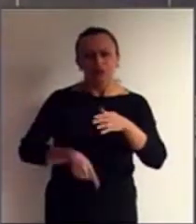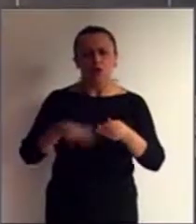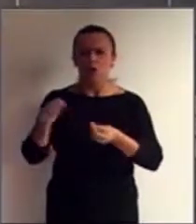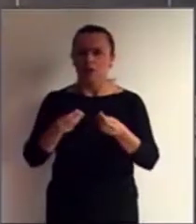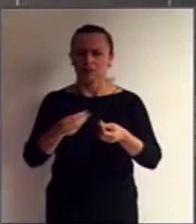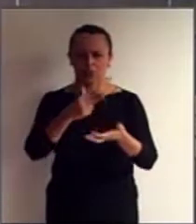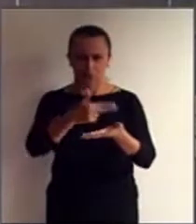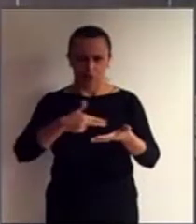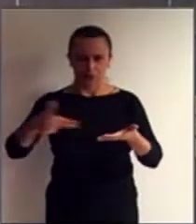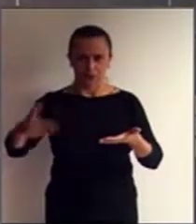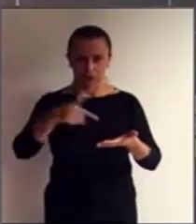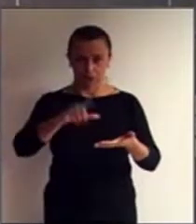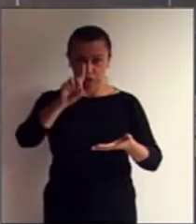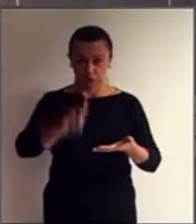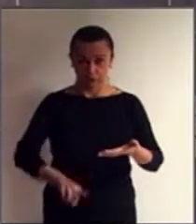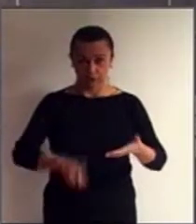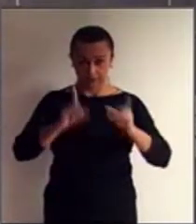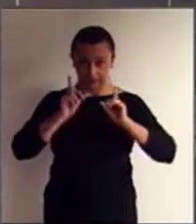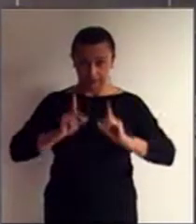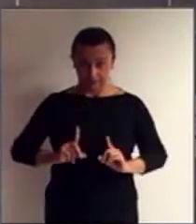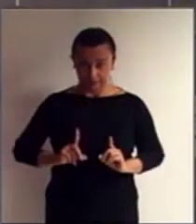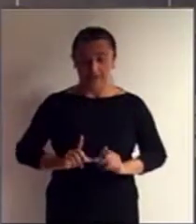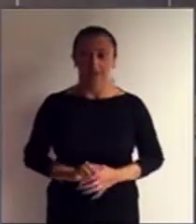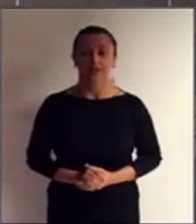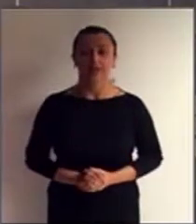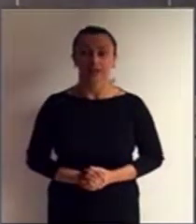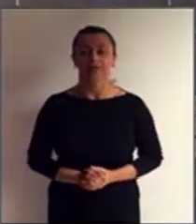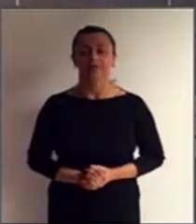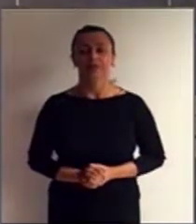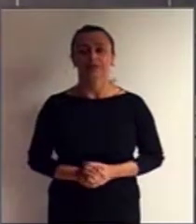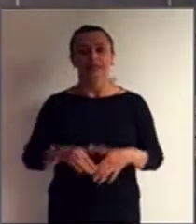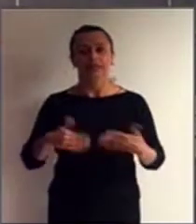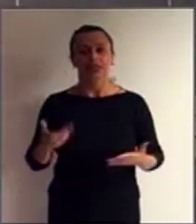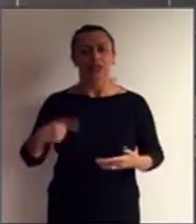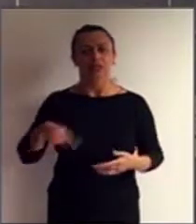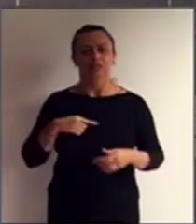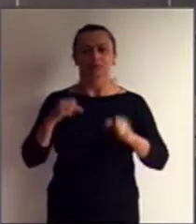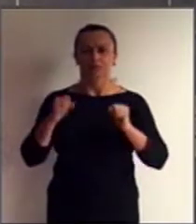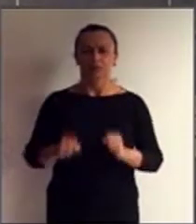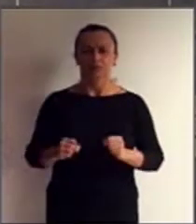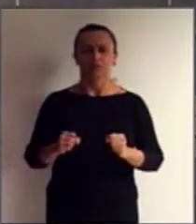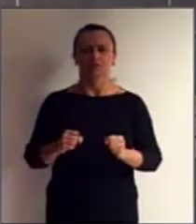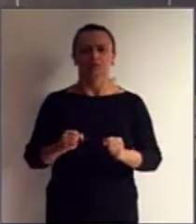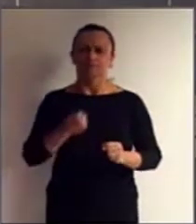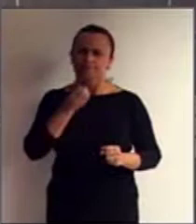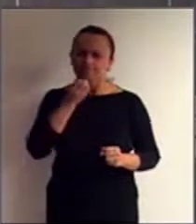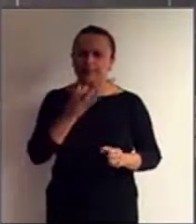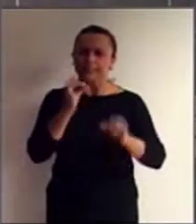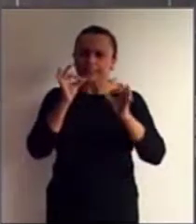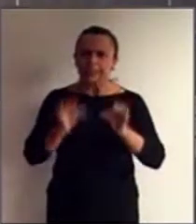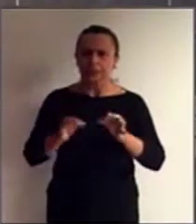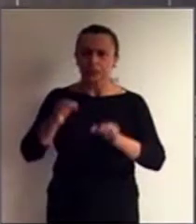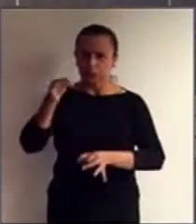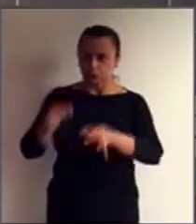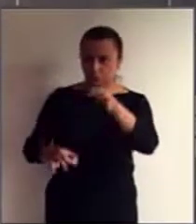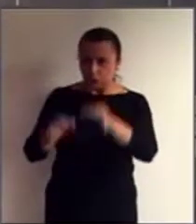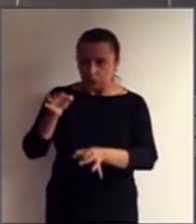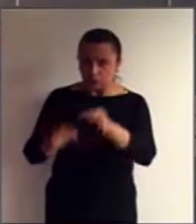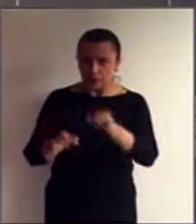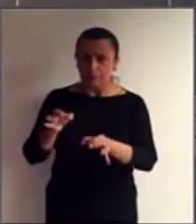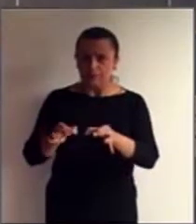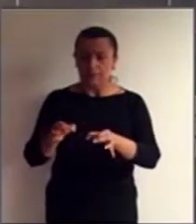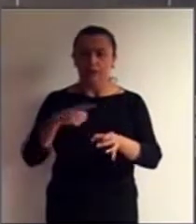Deficiência, e assim podermos bem aplicar os seus